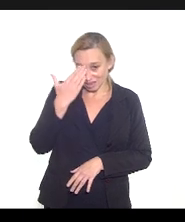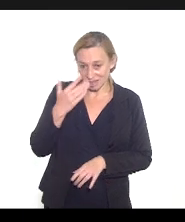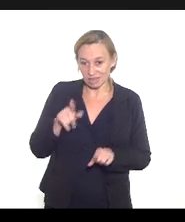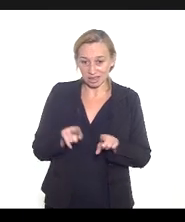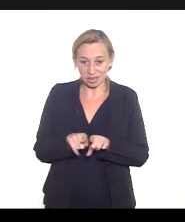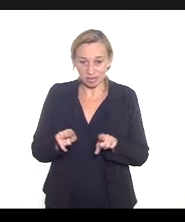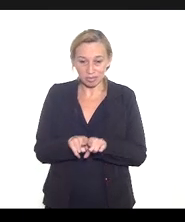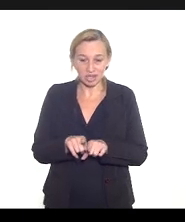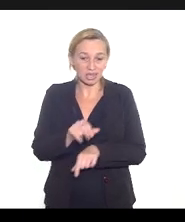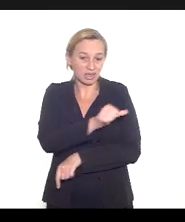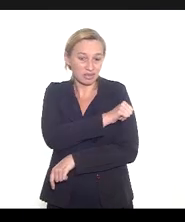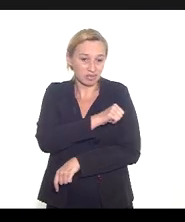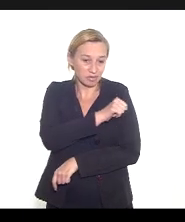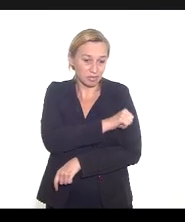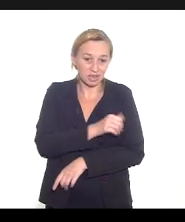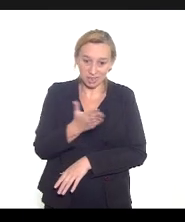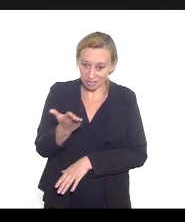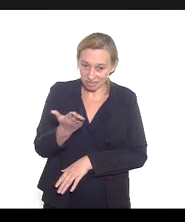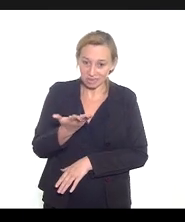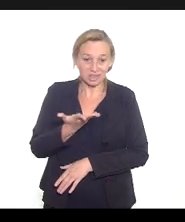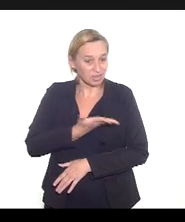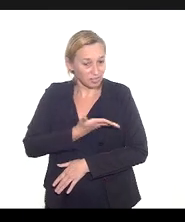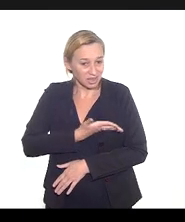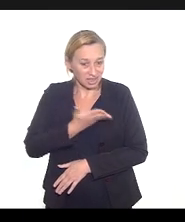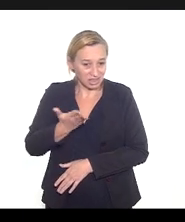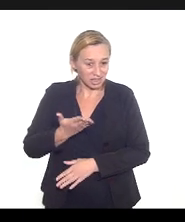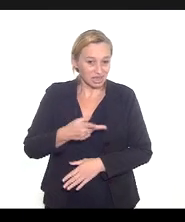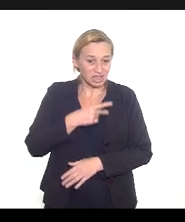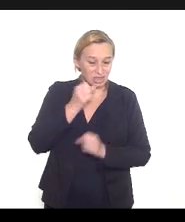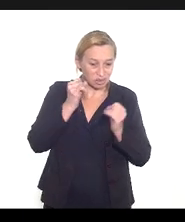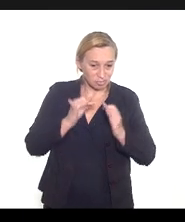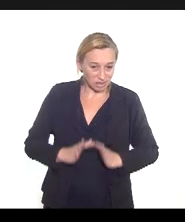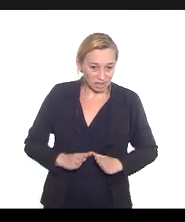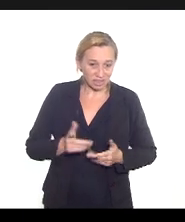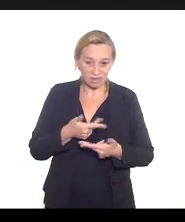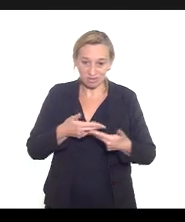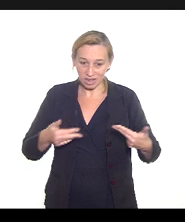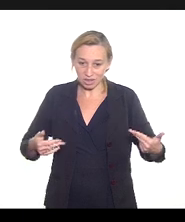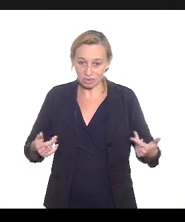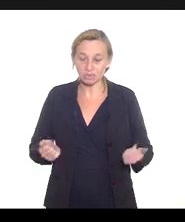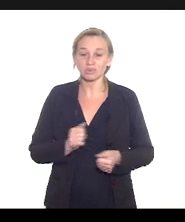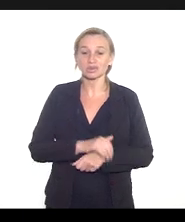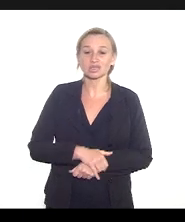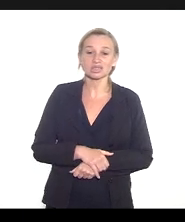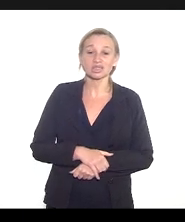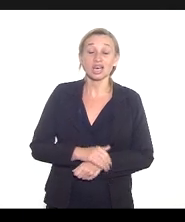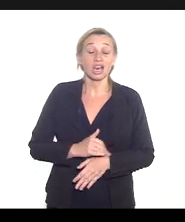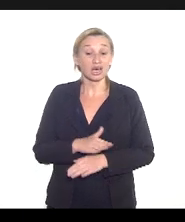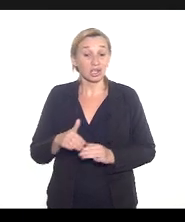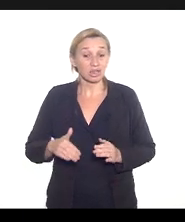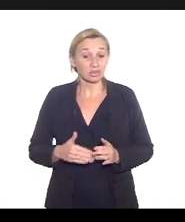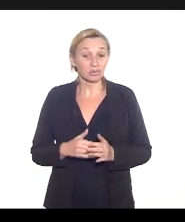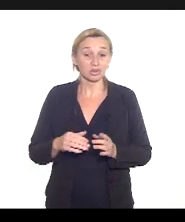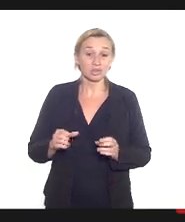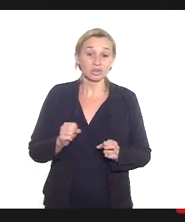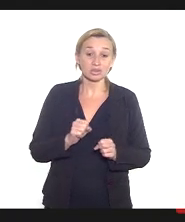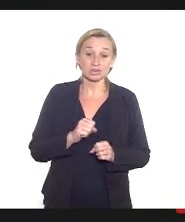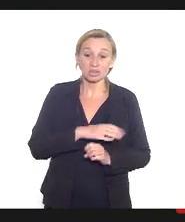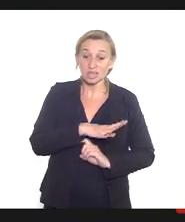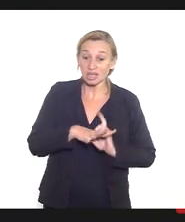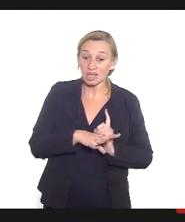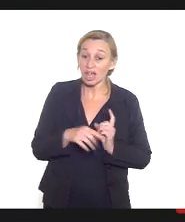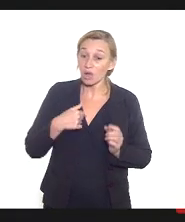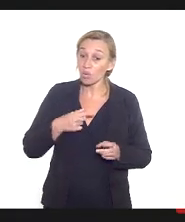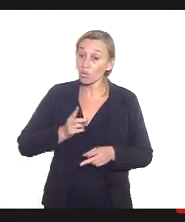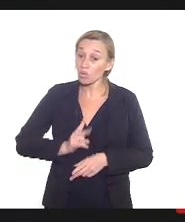também a enfermeira colega está aqui esclarecendo tanta gente e a toda a sociedade mas eu